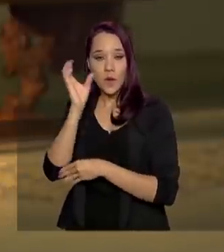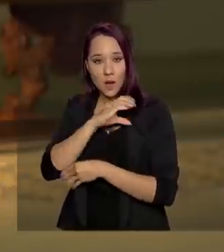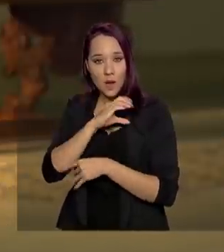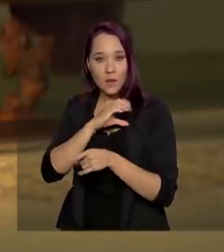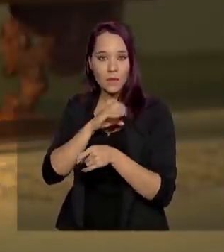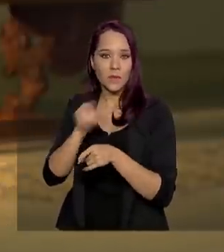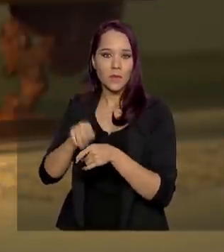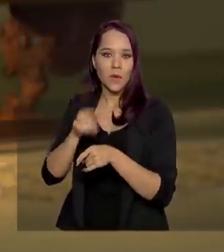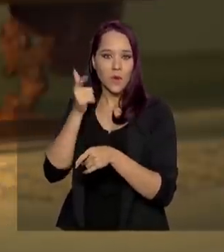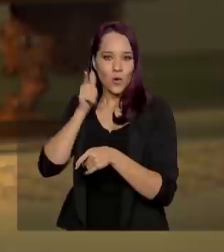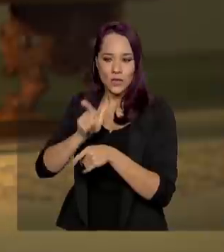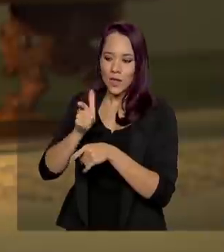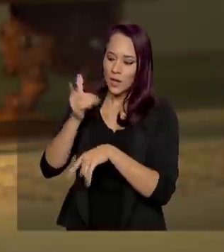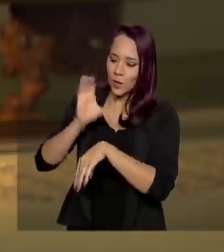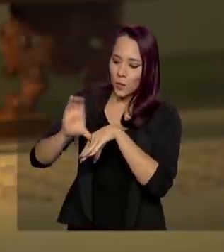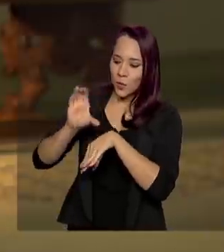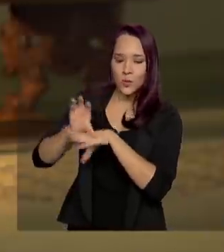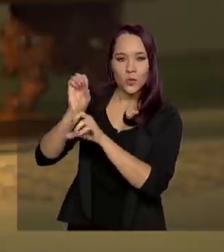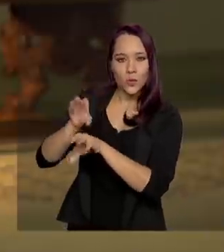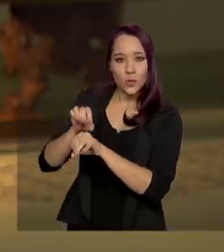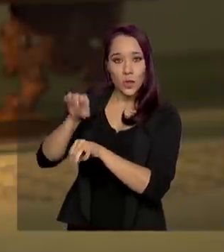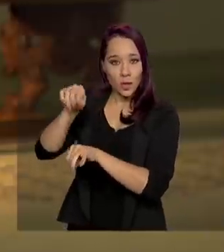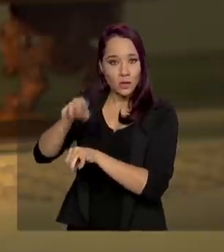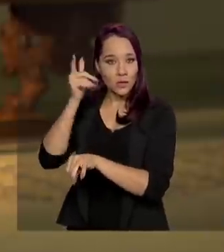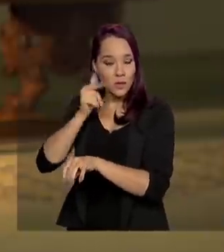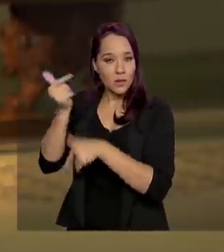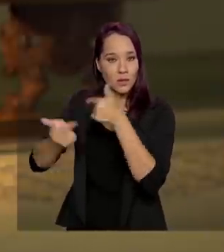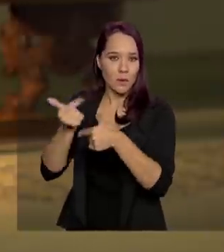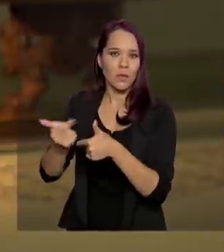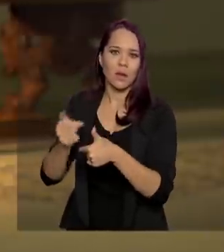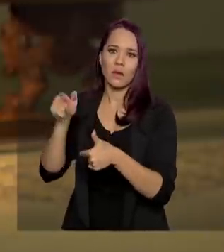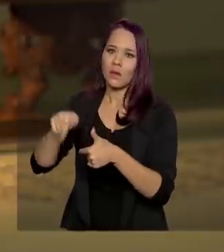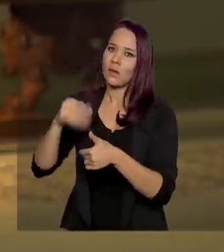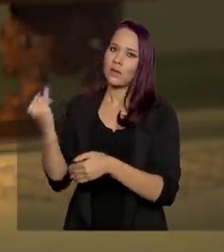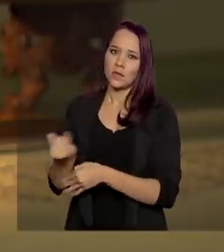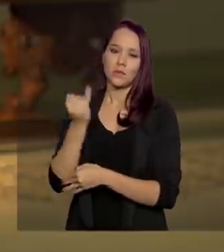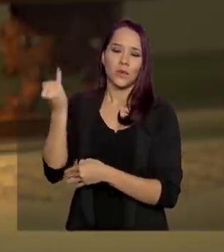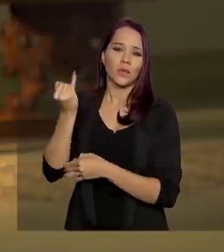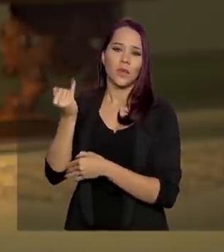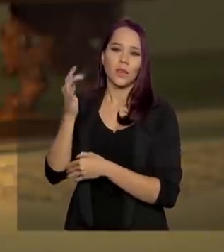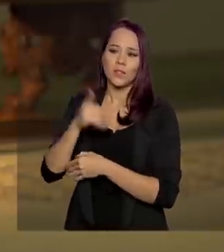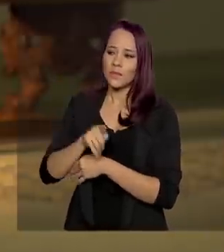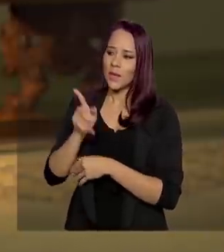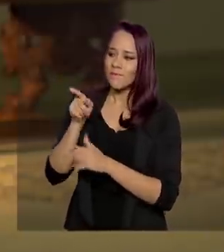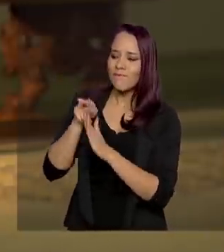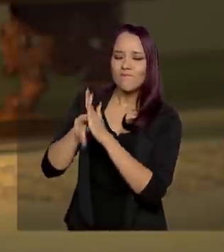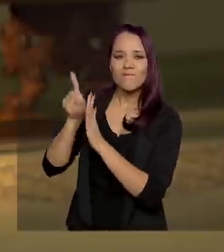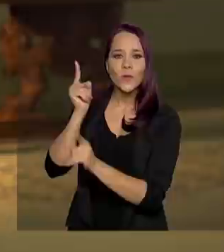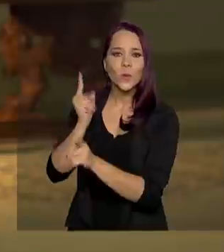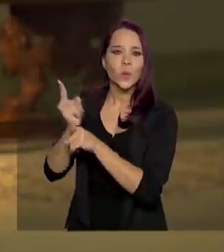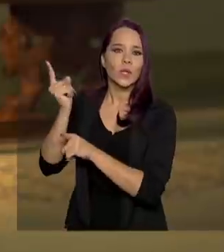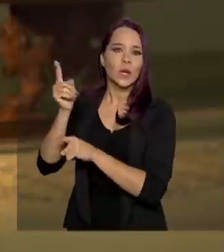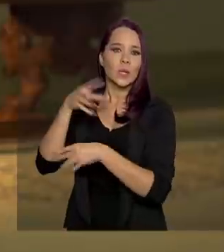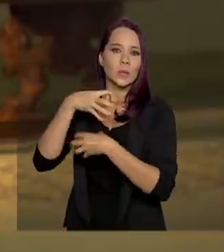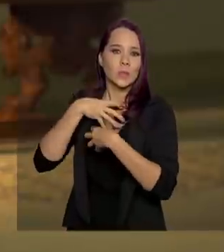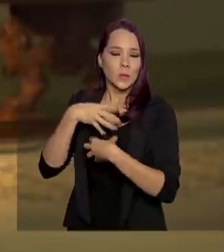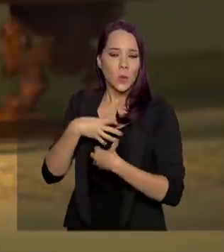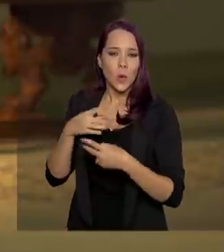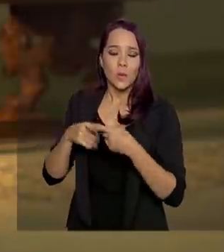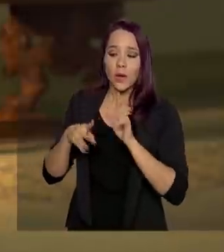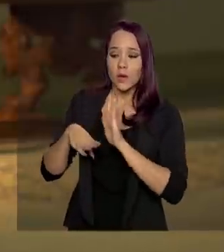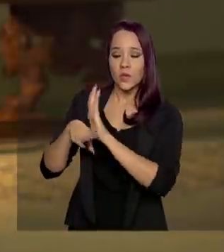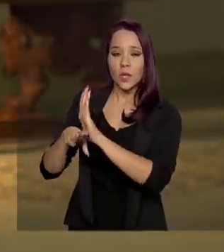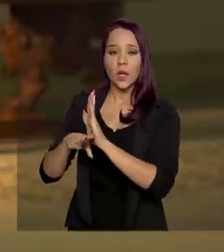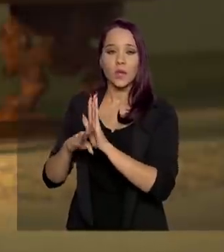capacitem esses agentes para que eles possam agir. E eles são fundamentais na identificação de um sintoma, ajudar no isolamento